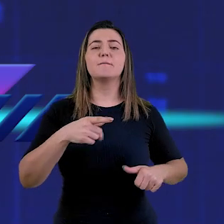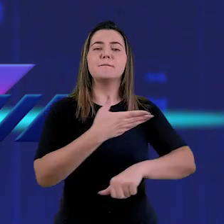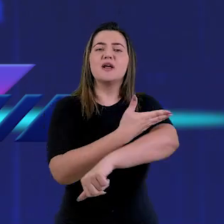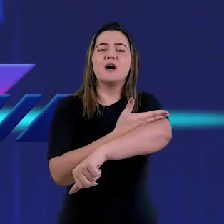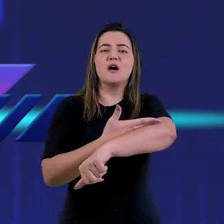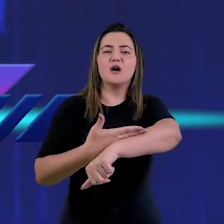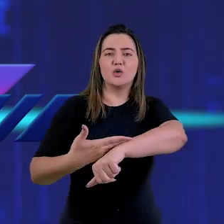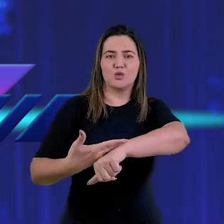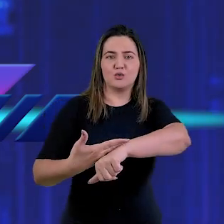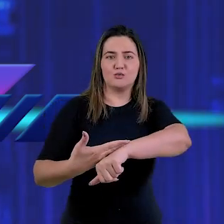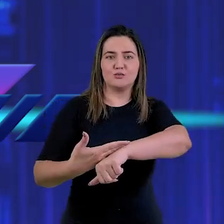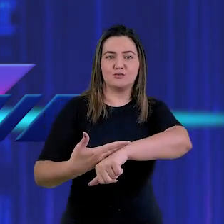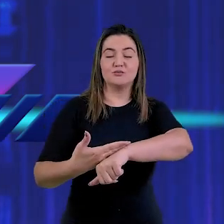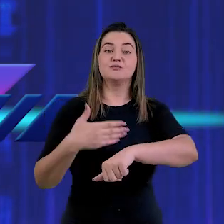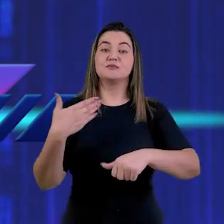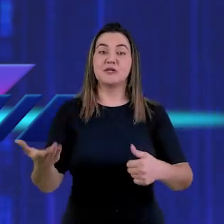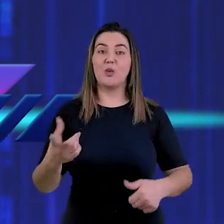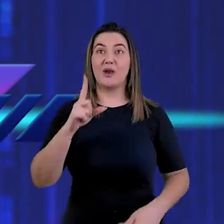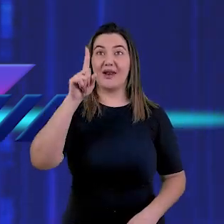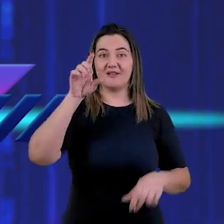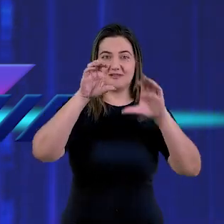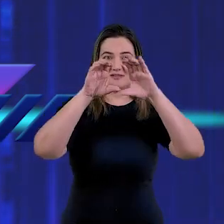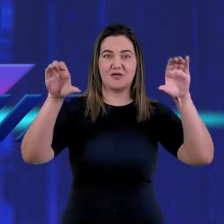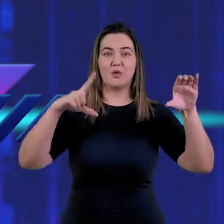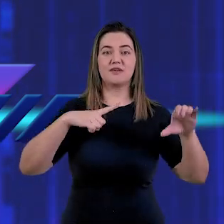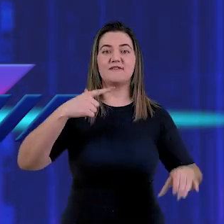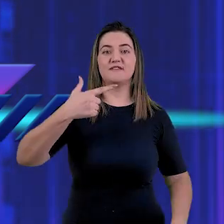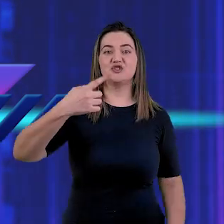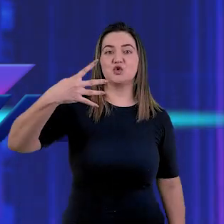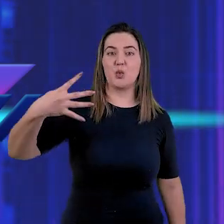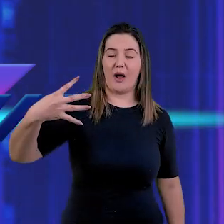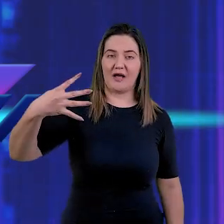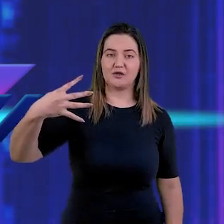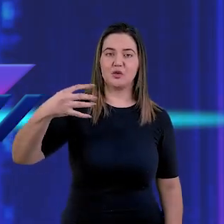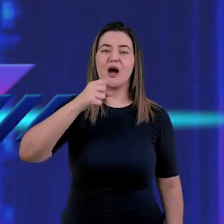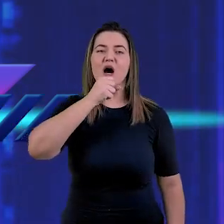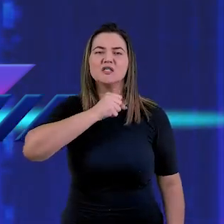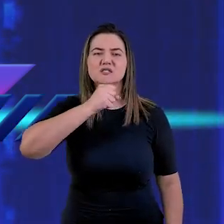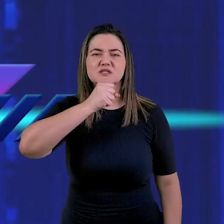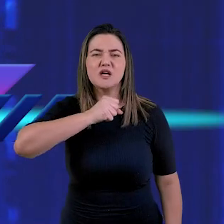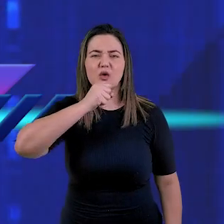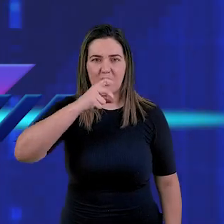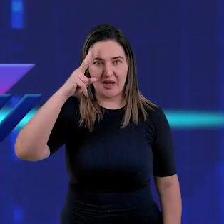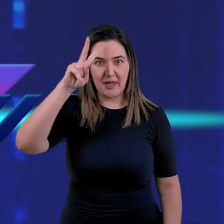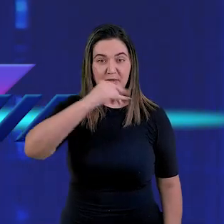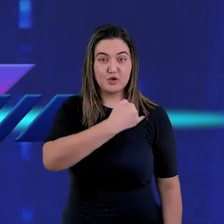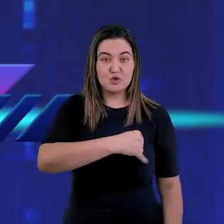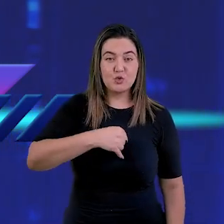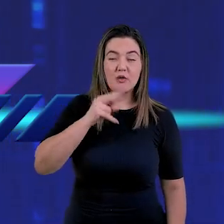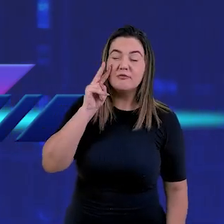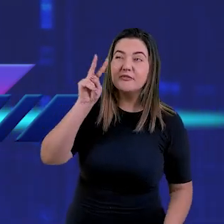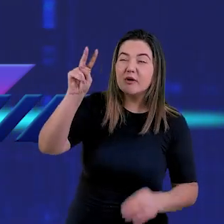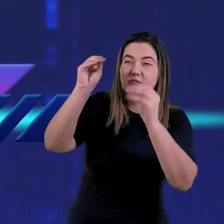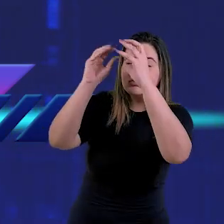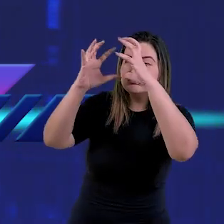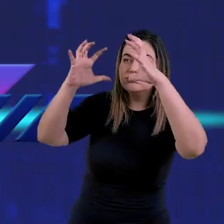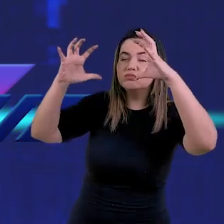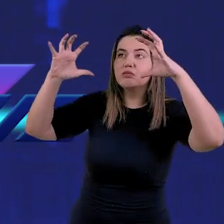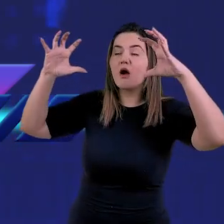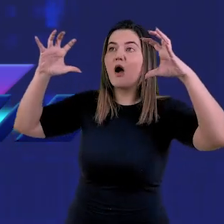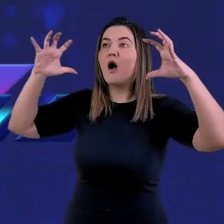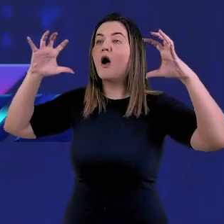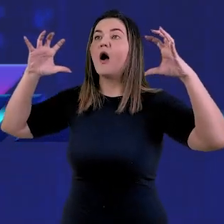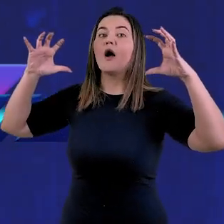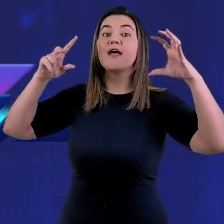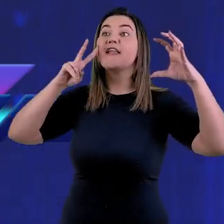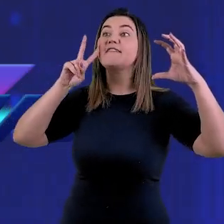Os vinte e quatro anciãos estão vestidos de branco, quando João tem uma visão do torno de Deus lá em Apocalipse, no capítulo